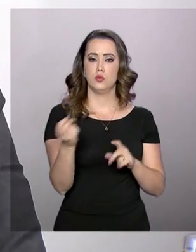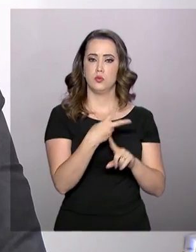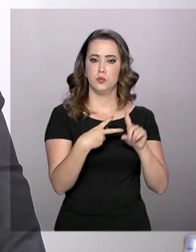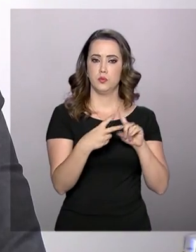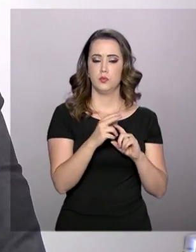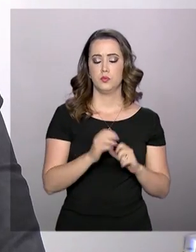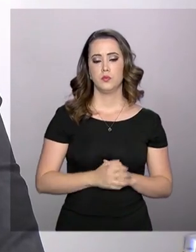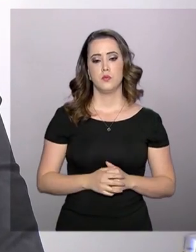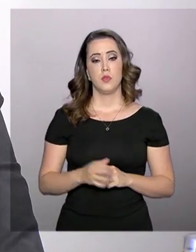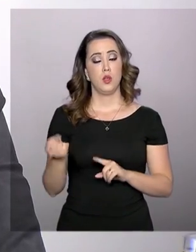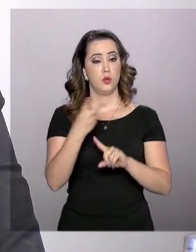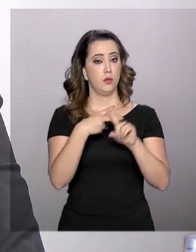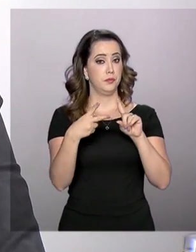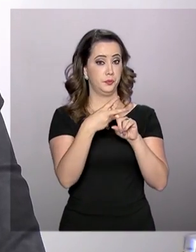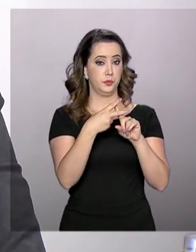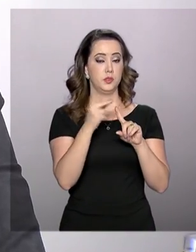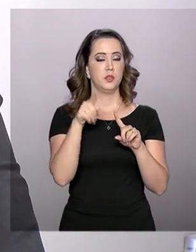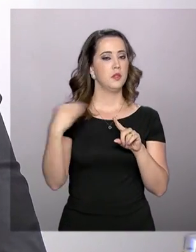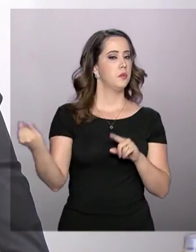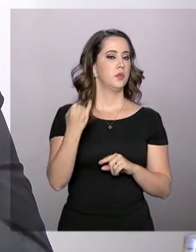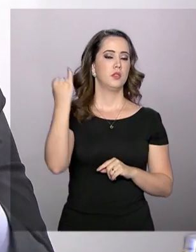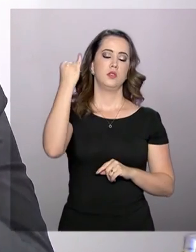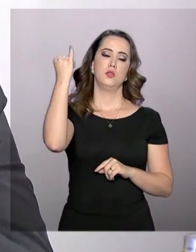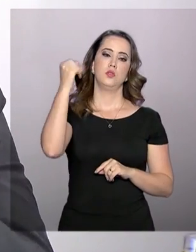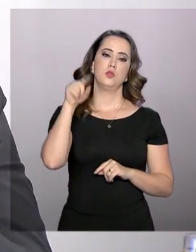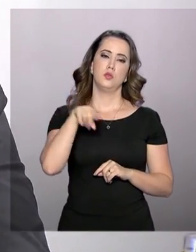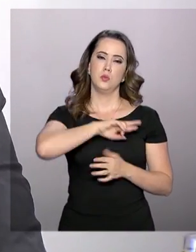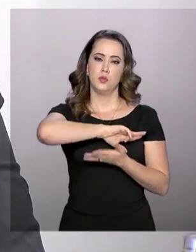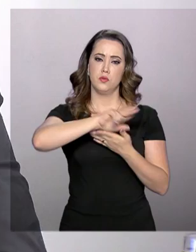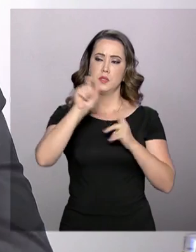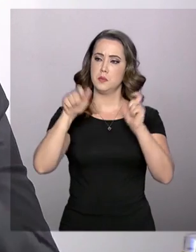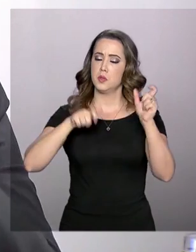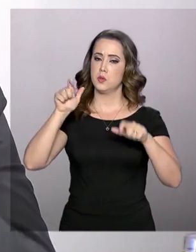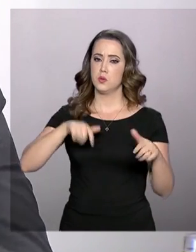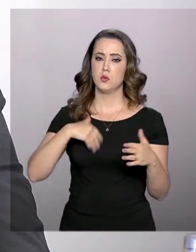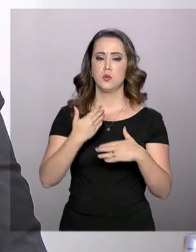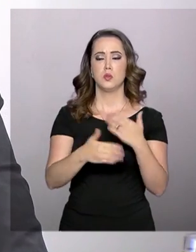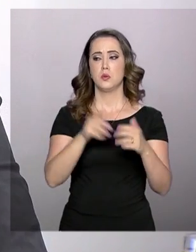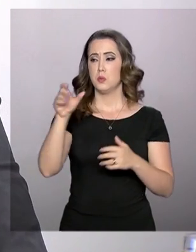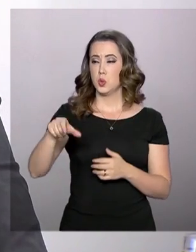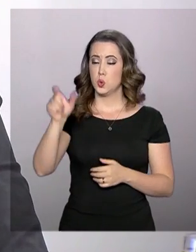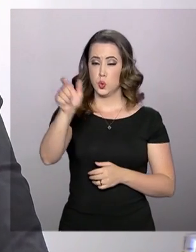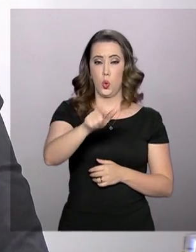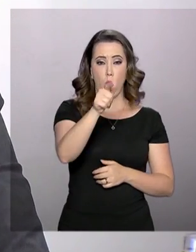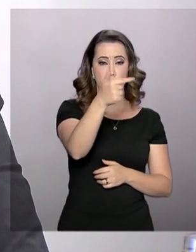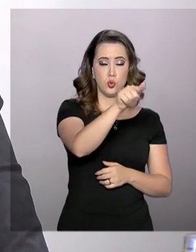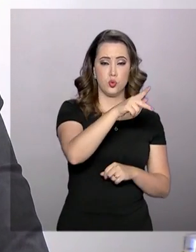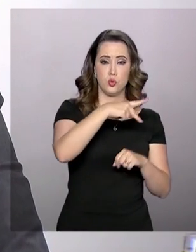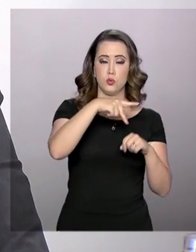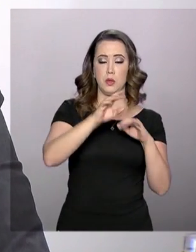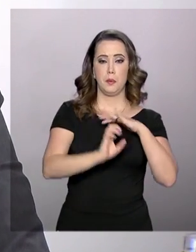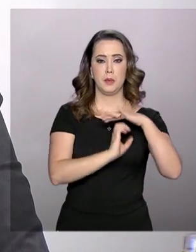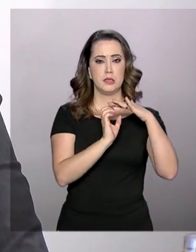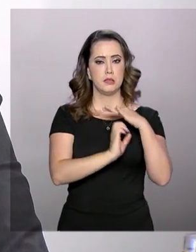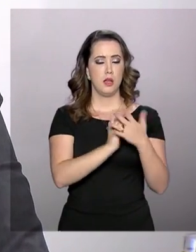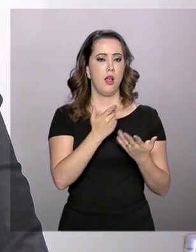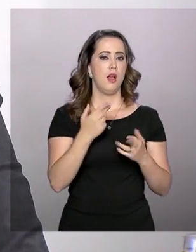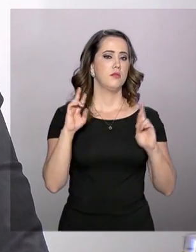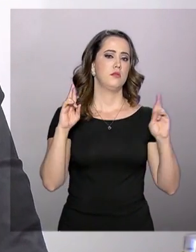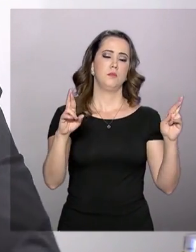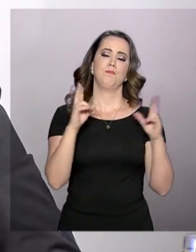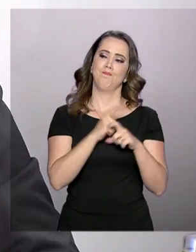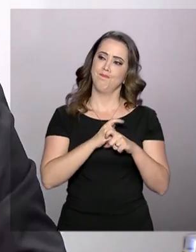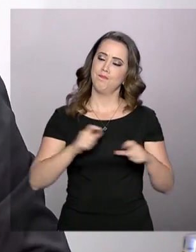A reforma da Previdência é um sinal muito forte para muitas pessoas, para os investidores. Eu tenho amigos empresários. A expectativa é muito